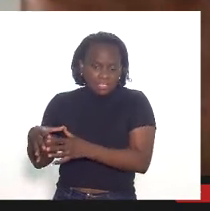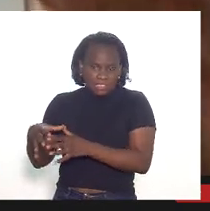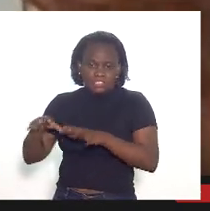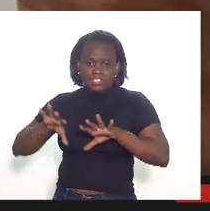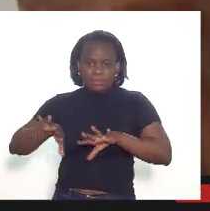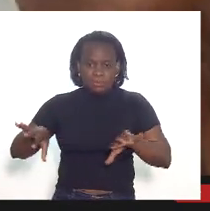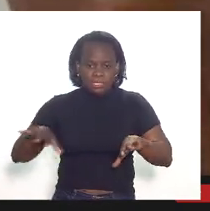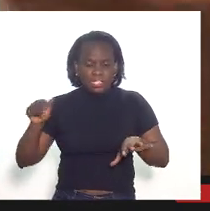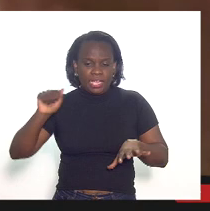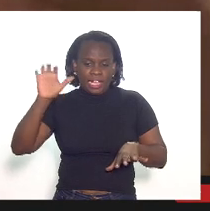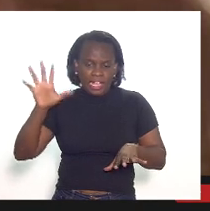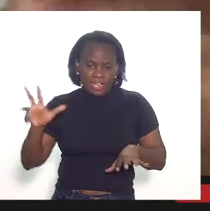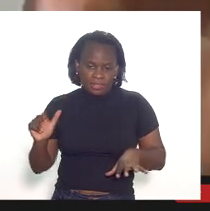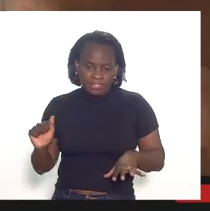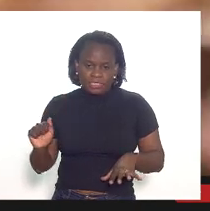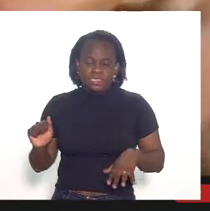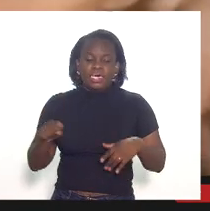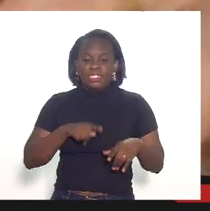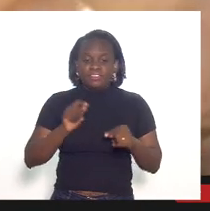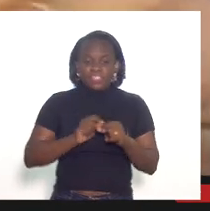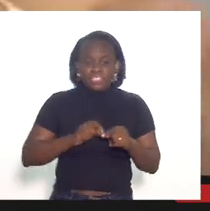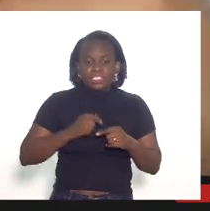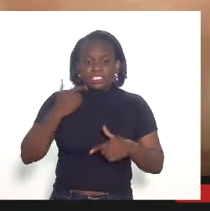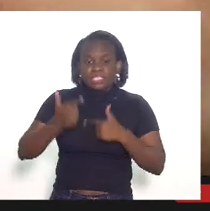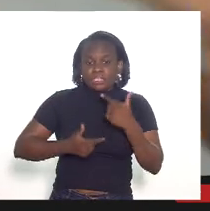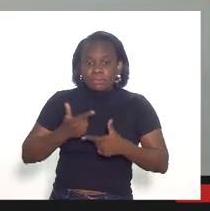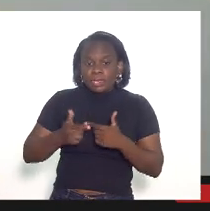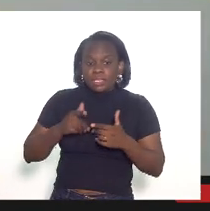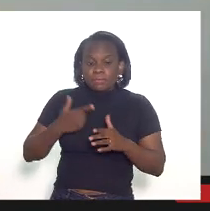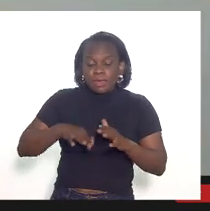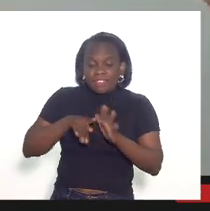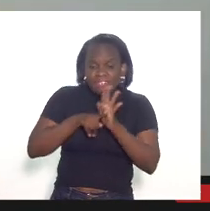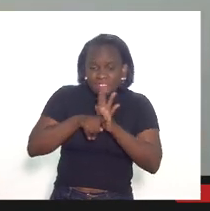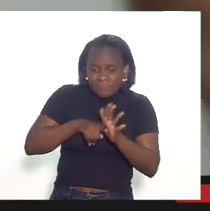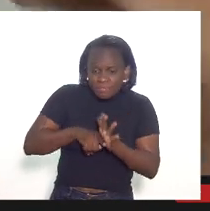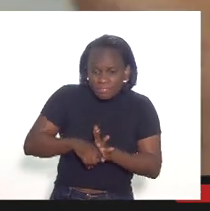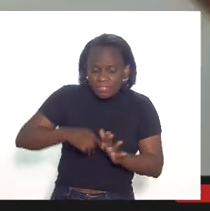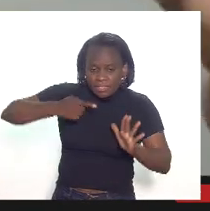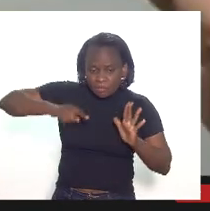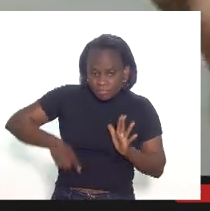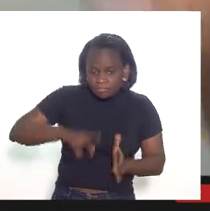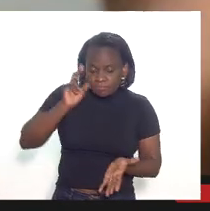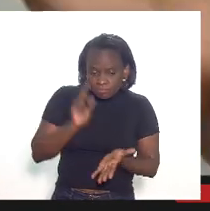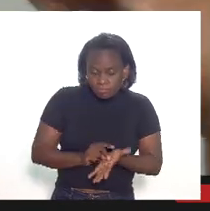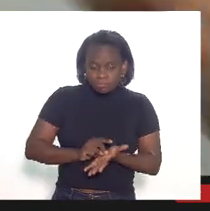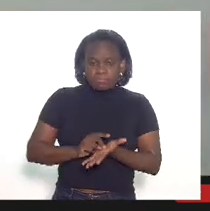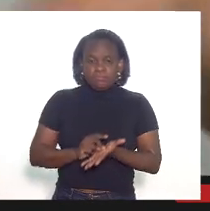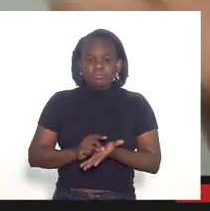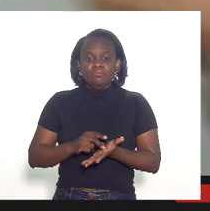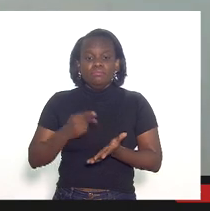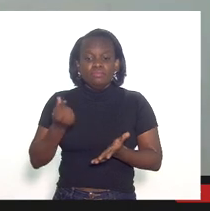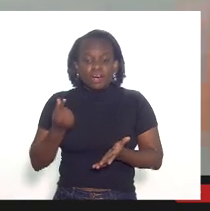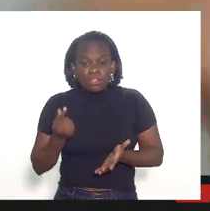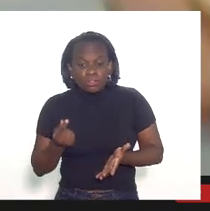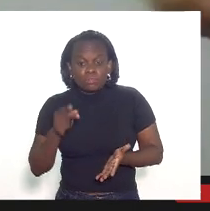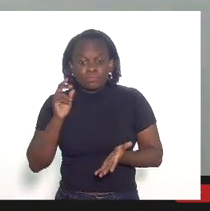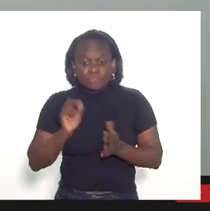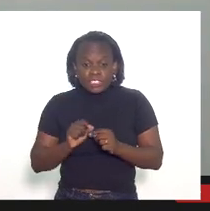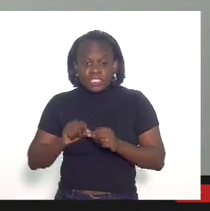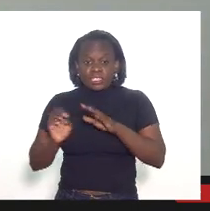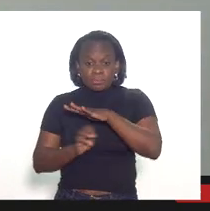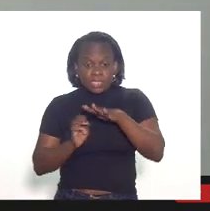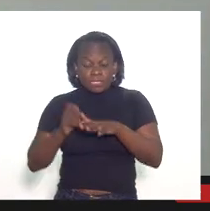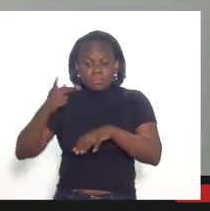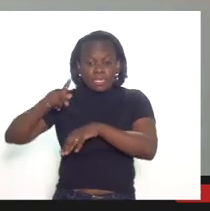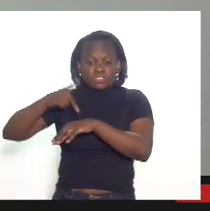lá na África o que nós íamos fazer era um trabalho mais acurado vamos dizer assim a gente de fato os valores realizados pelas empresas